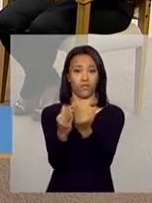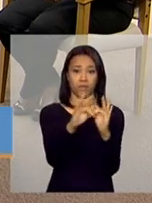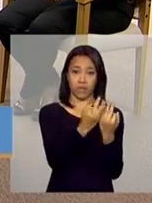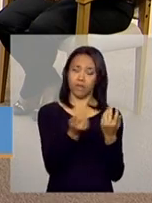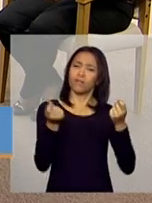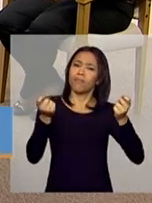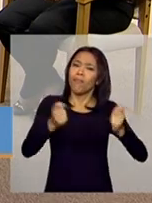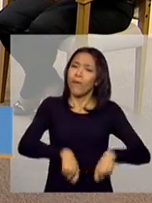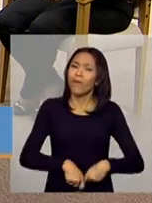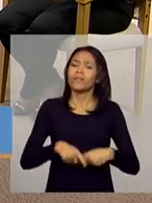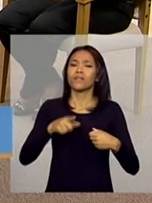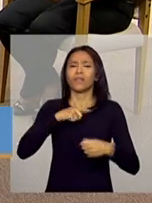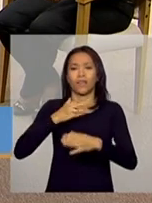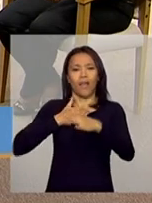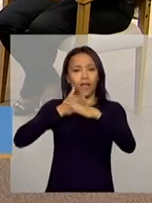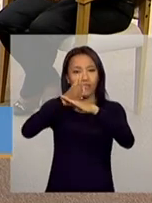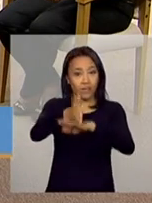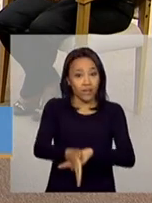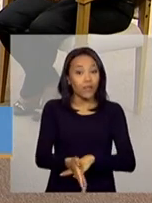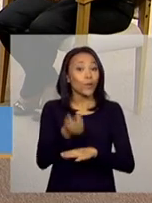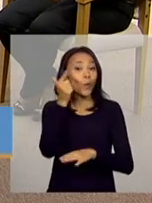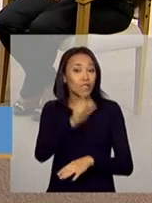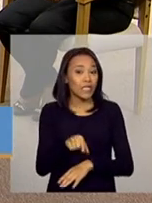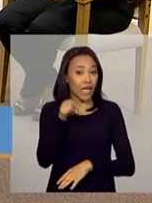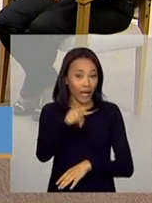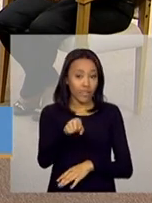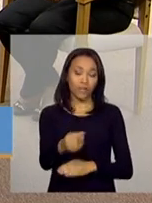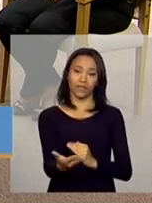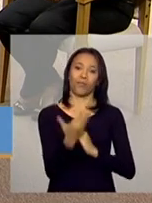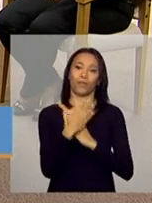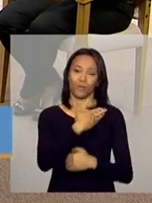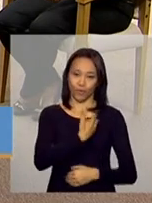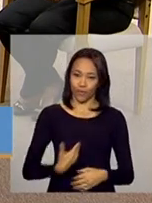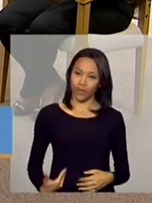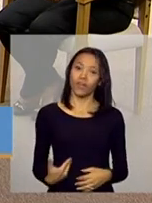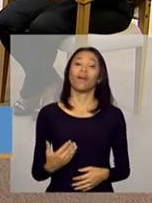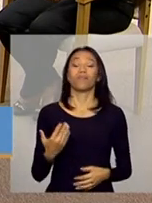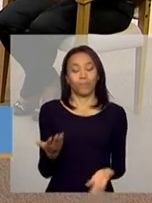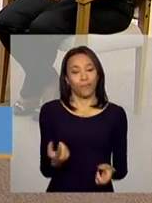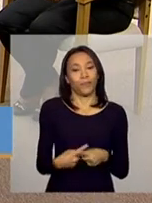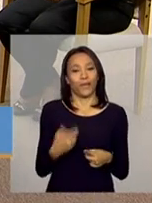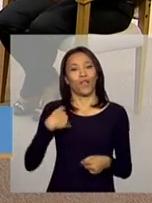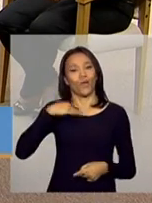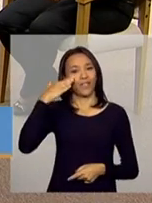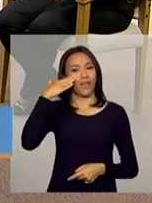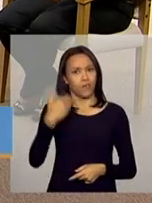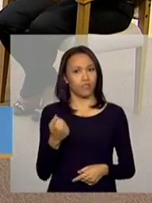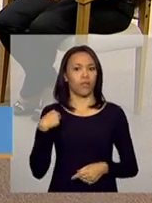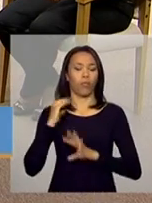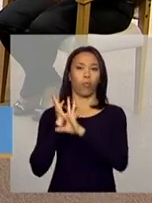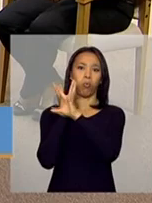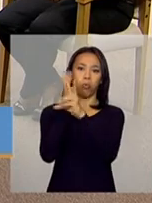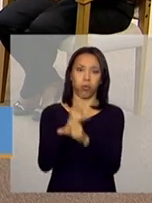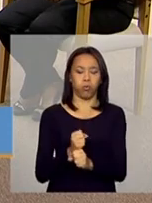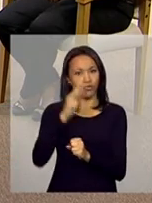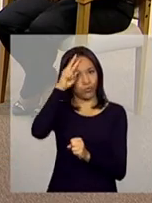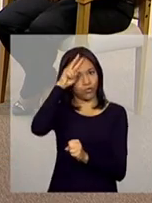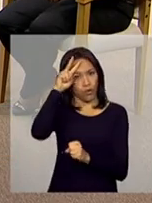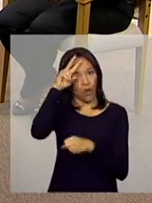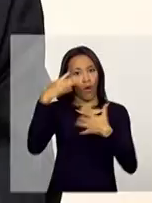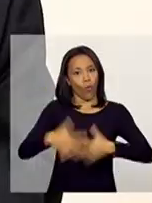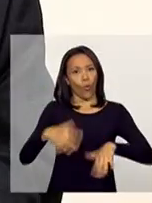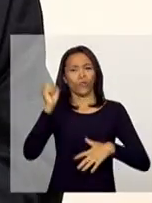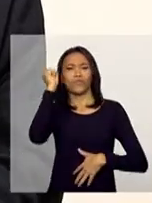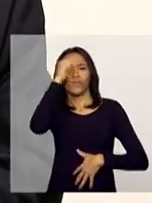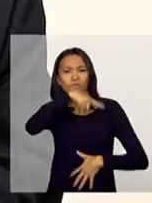fazer o acesso a esses serviços, a essas condicionalidades. Porque, de fato, nós temos umas dificuldades históricas em nosso país, né? Do